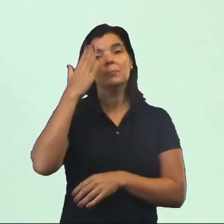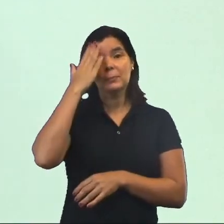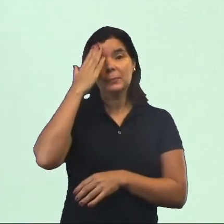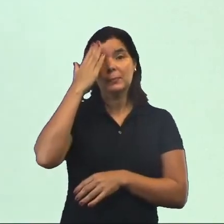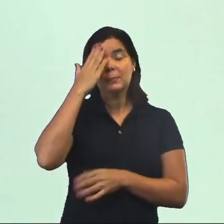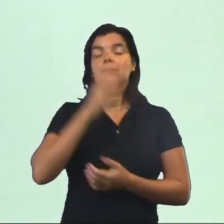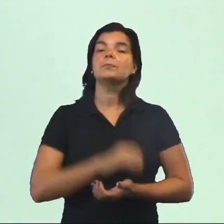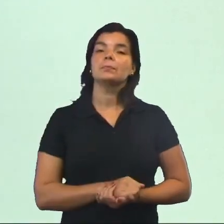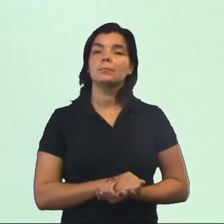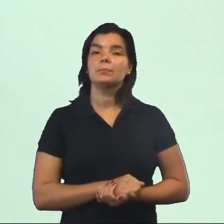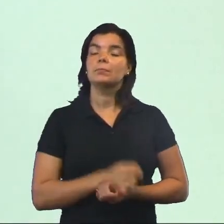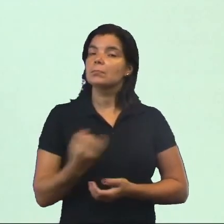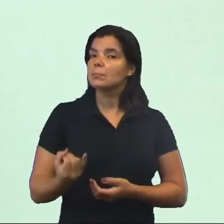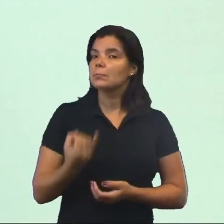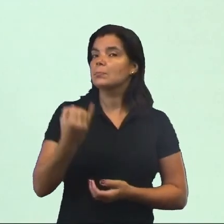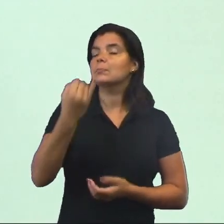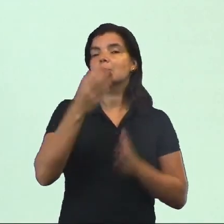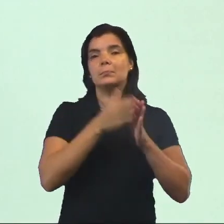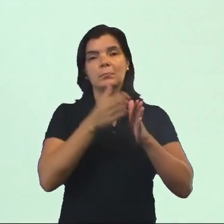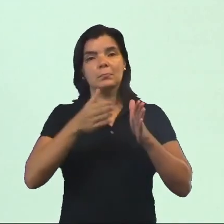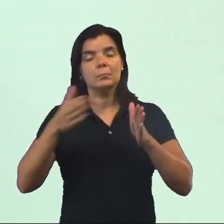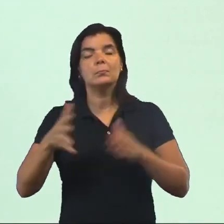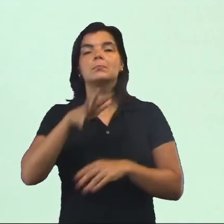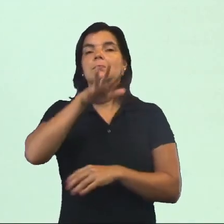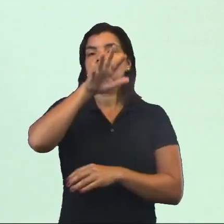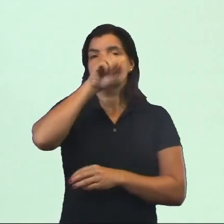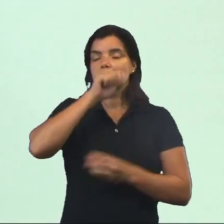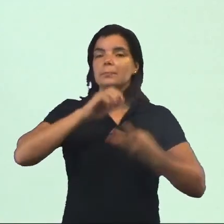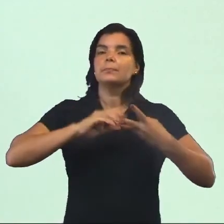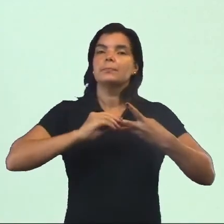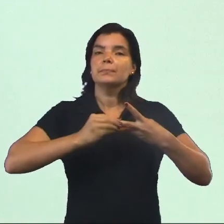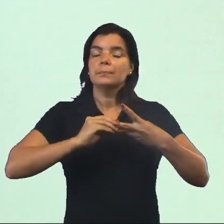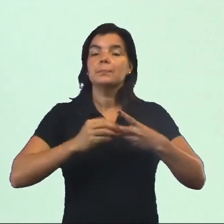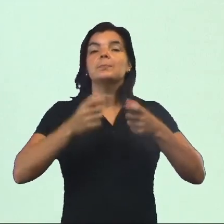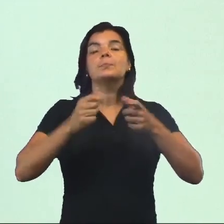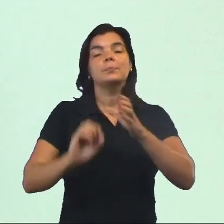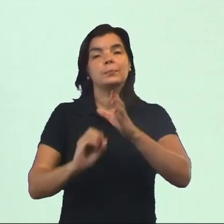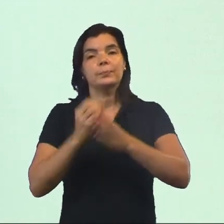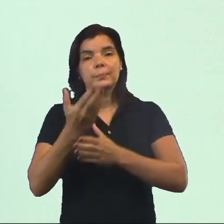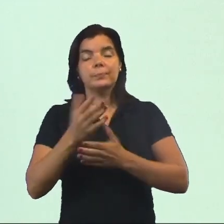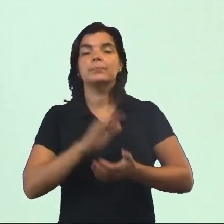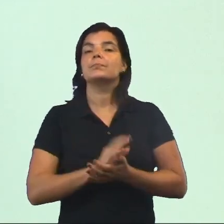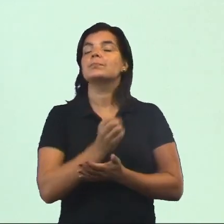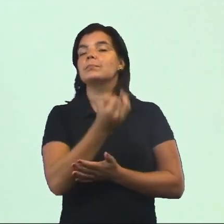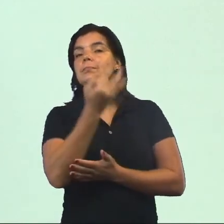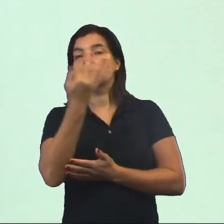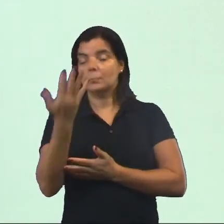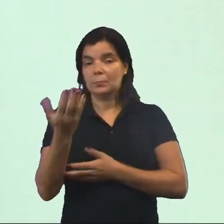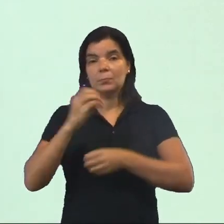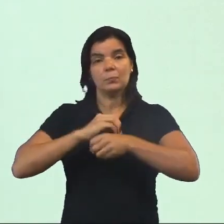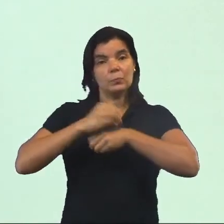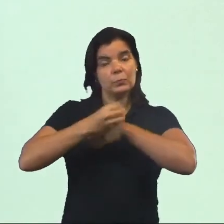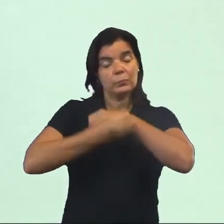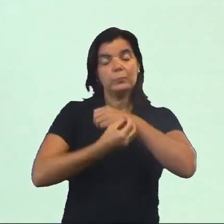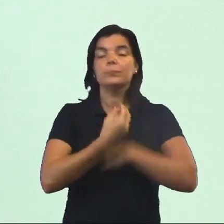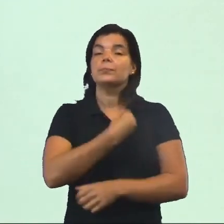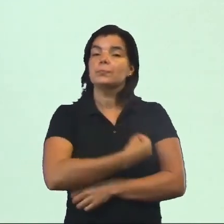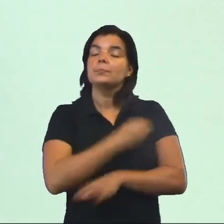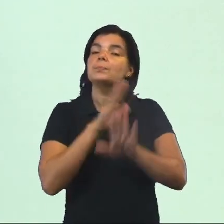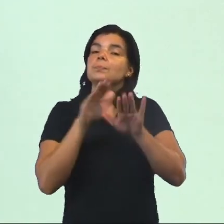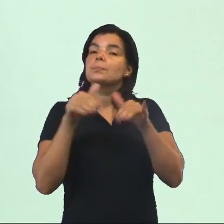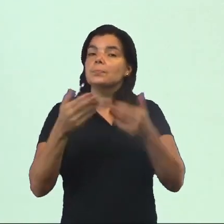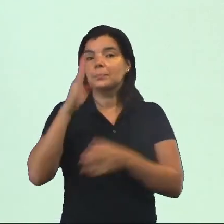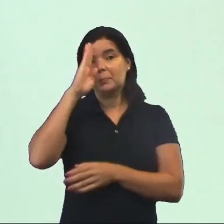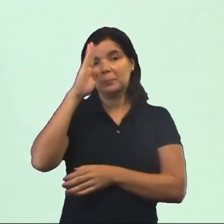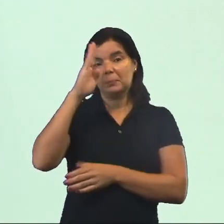entendido aí a importância desse processo da respiração celular, onde acontece, quais organelas estão envolvidas e